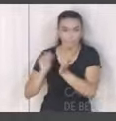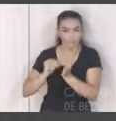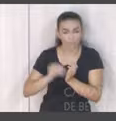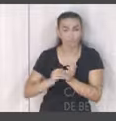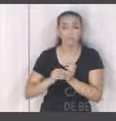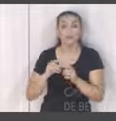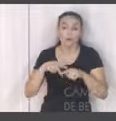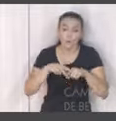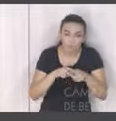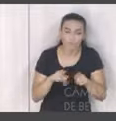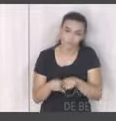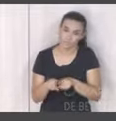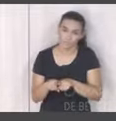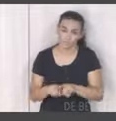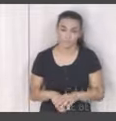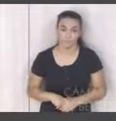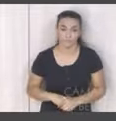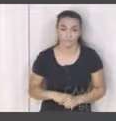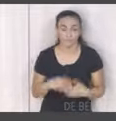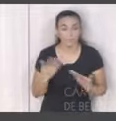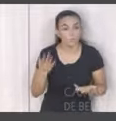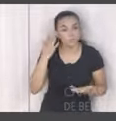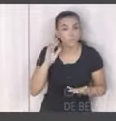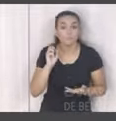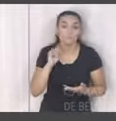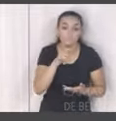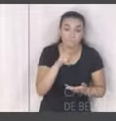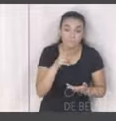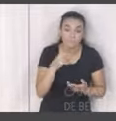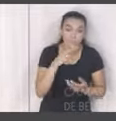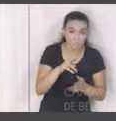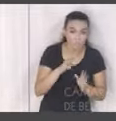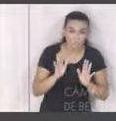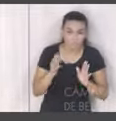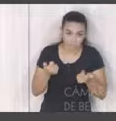corrigir. Não sei se eu atendi aí a expectativa